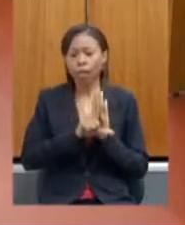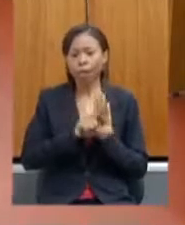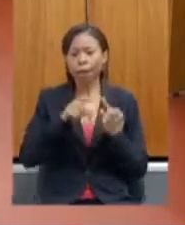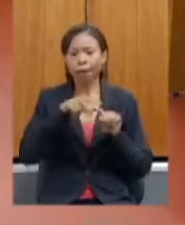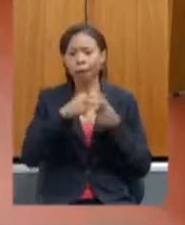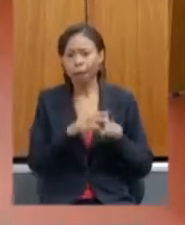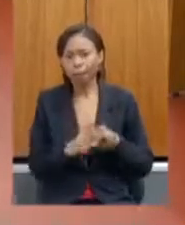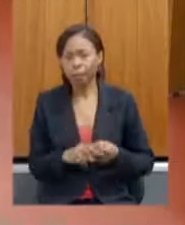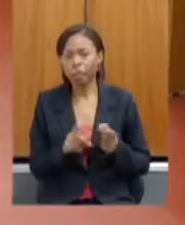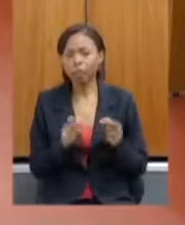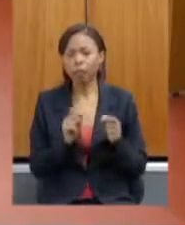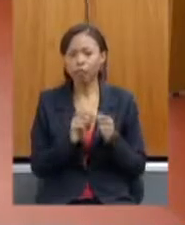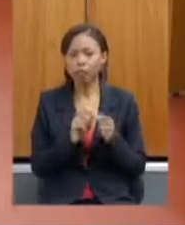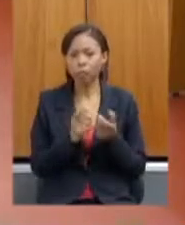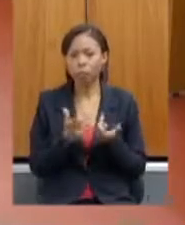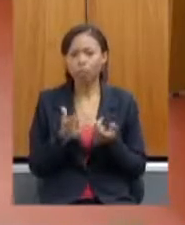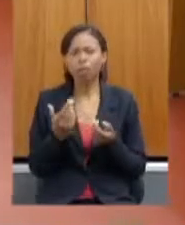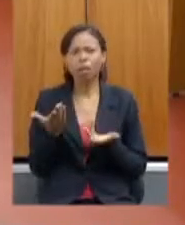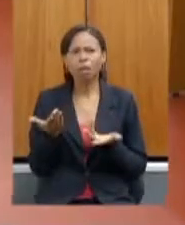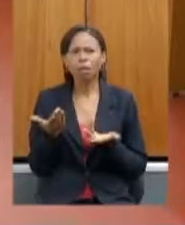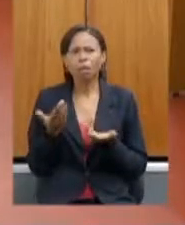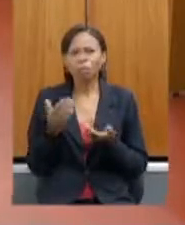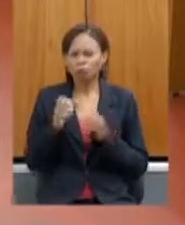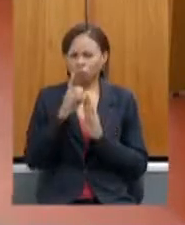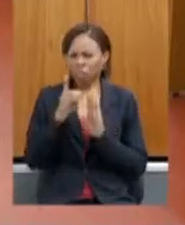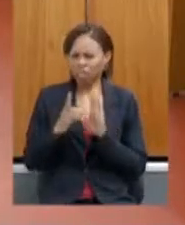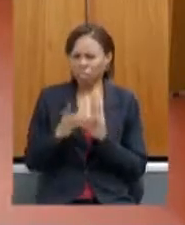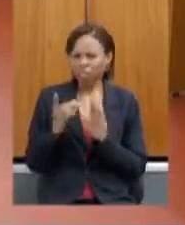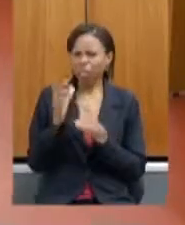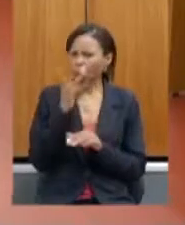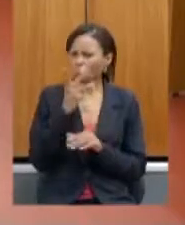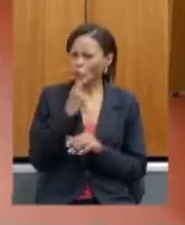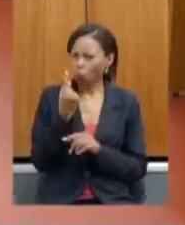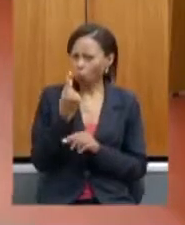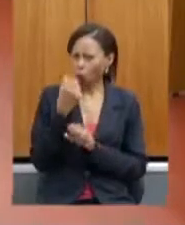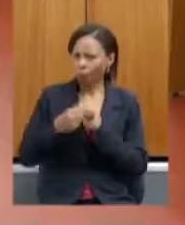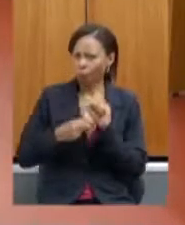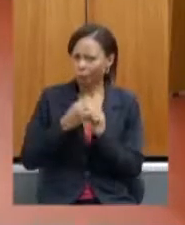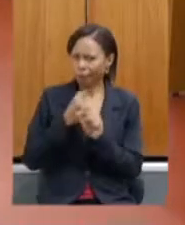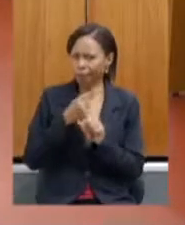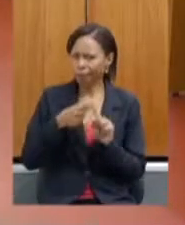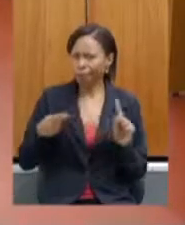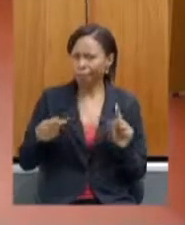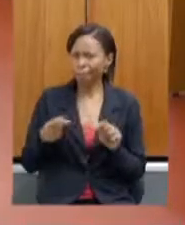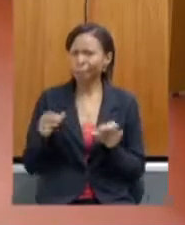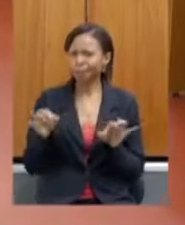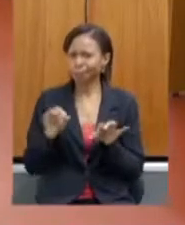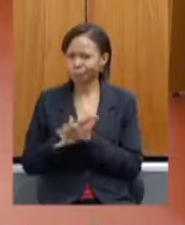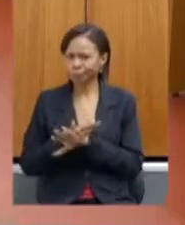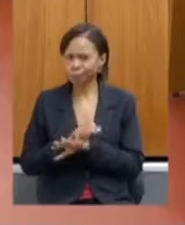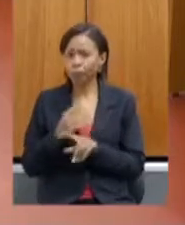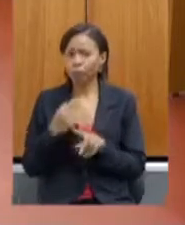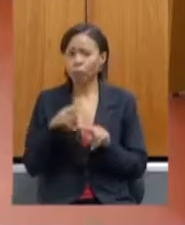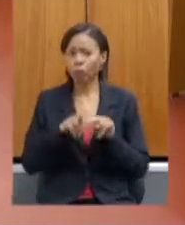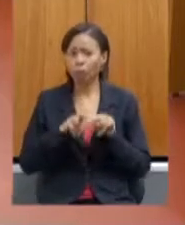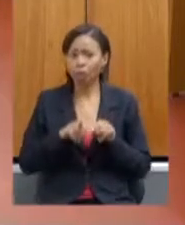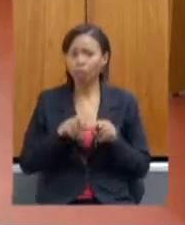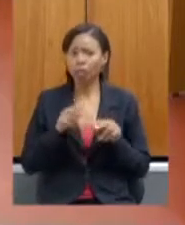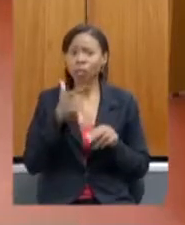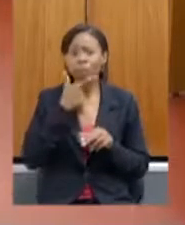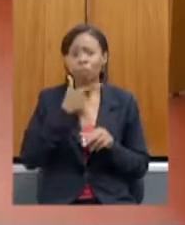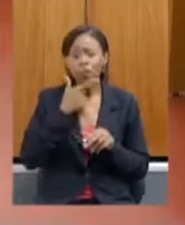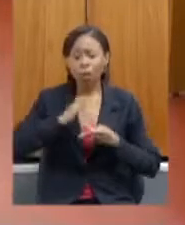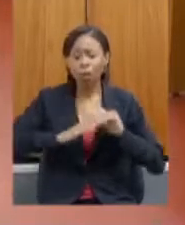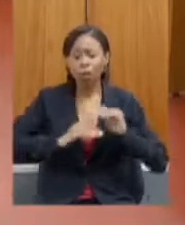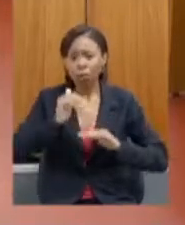quais o nosso decreto demorou um ano e meio para ficar pronto foi exatamente a participação dos produtores de queijo no decreto e agora